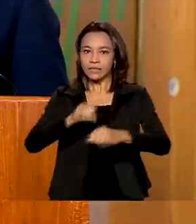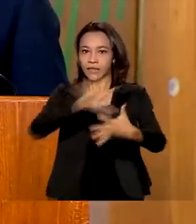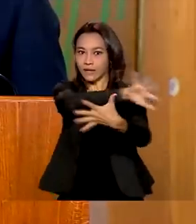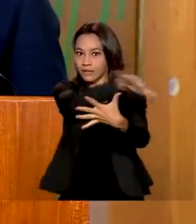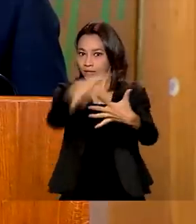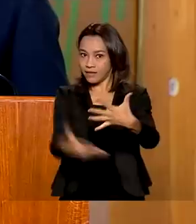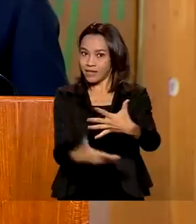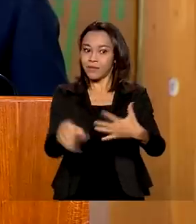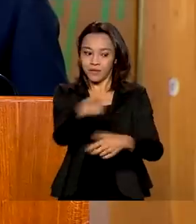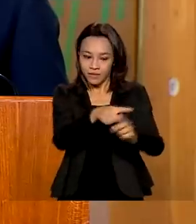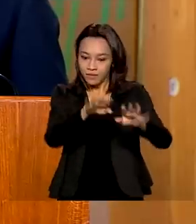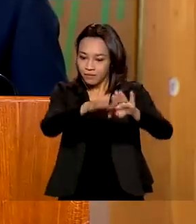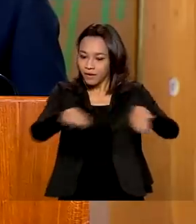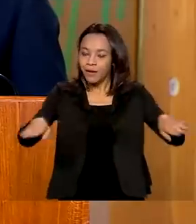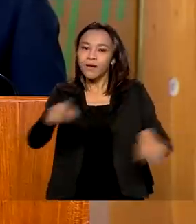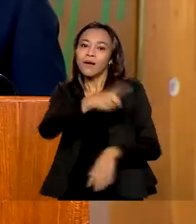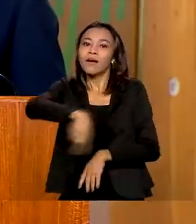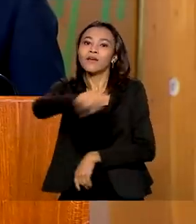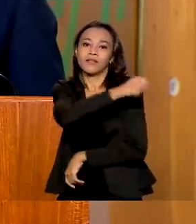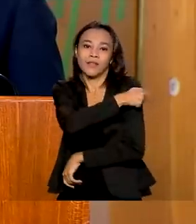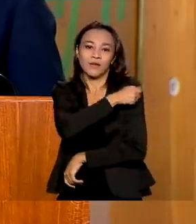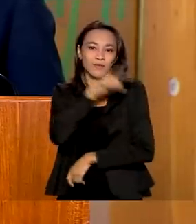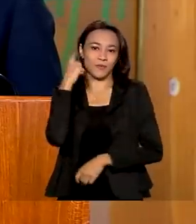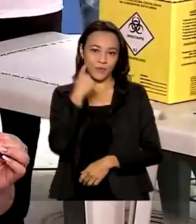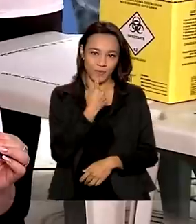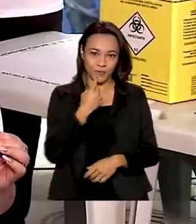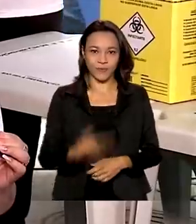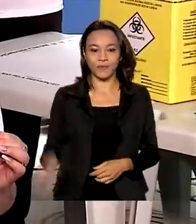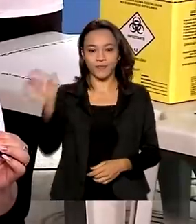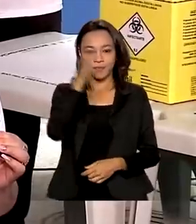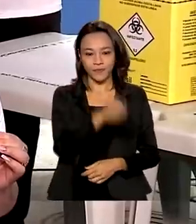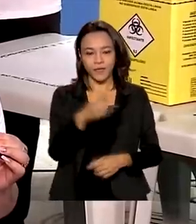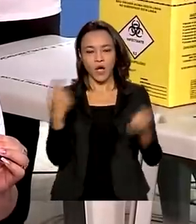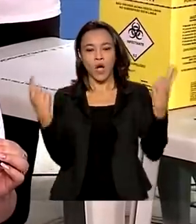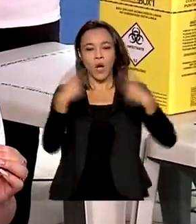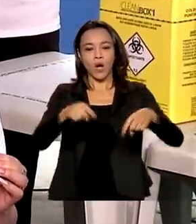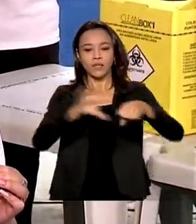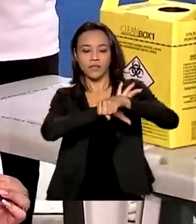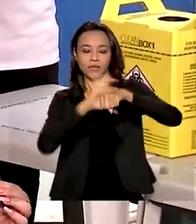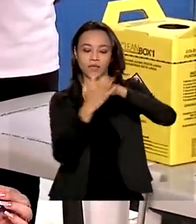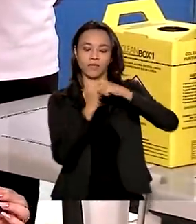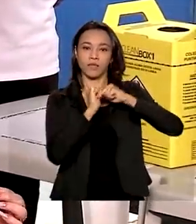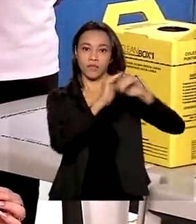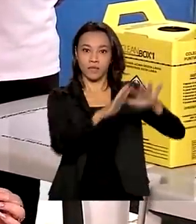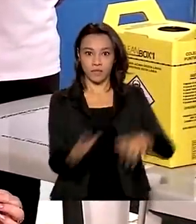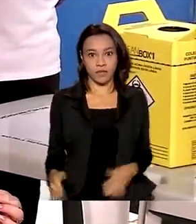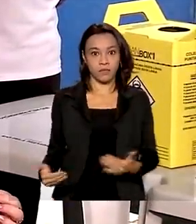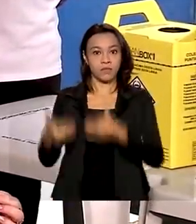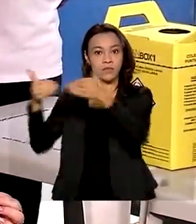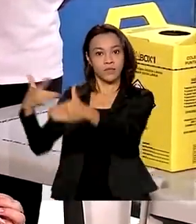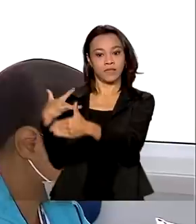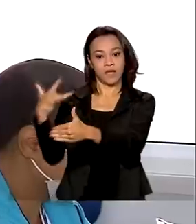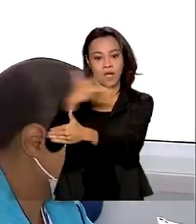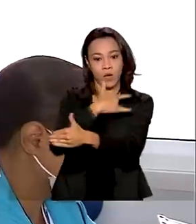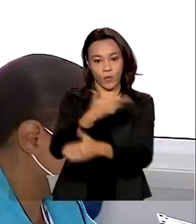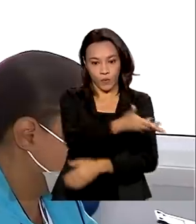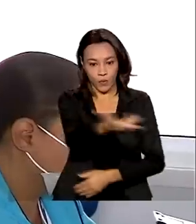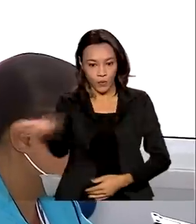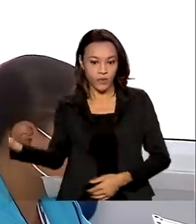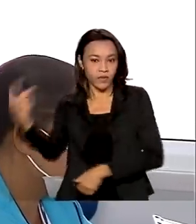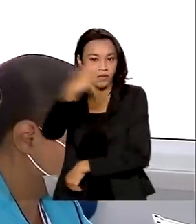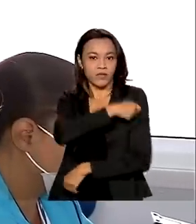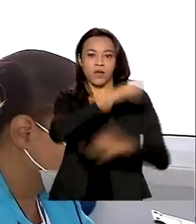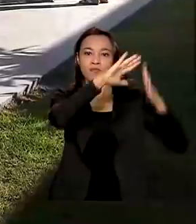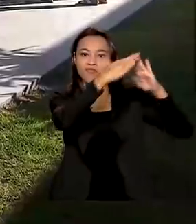sinais para alunos surdos. Combate a Covid-19. Ministério da Saúde vacina moradores do complexo da